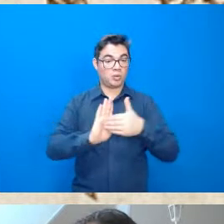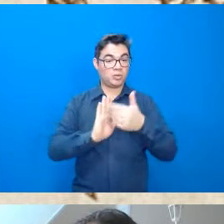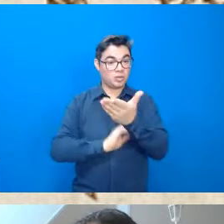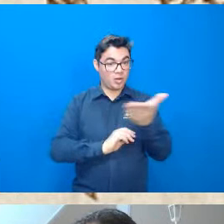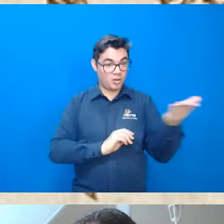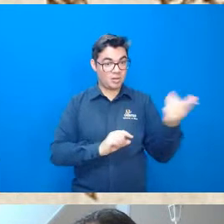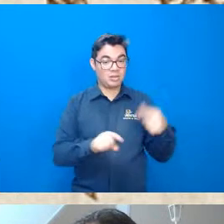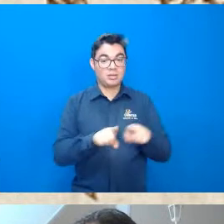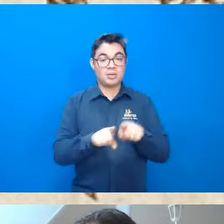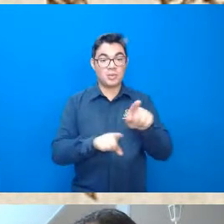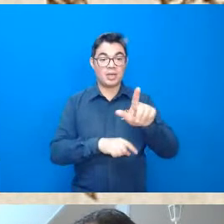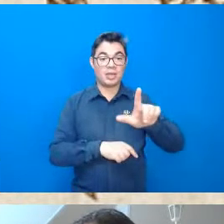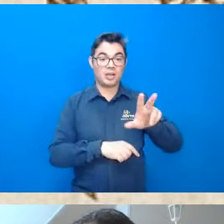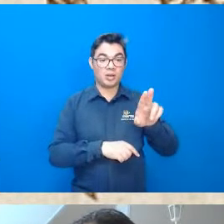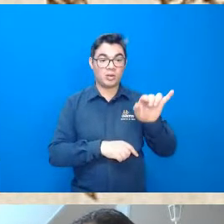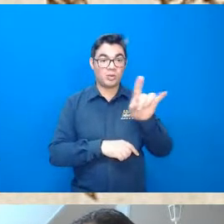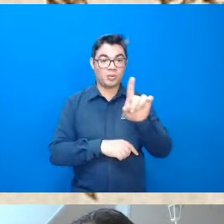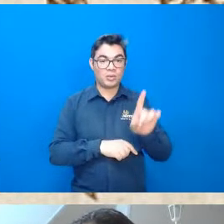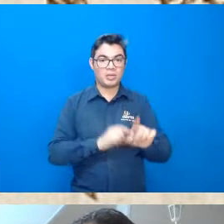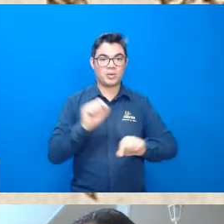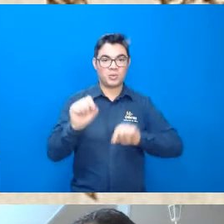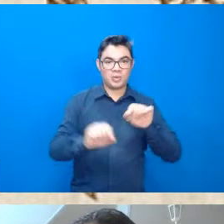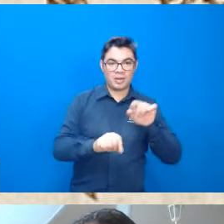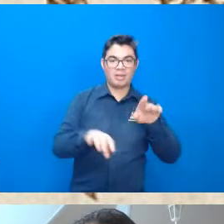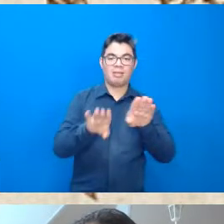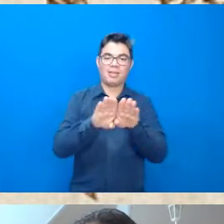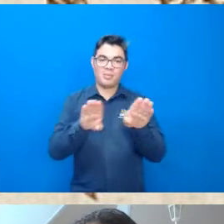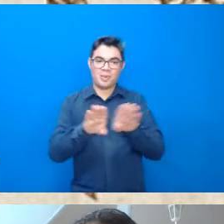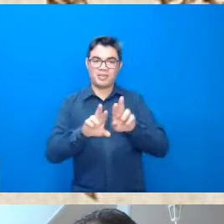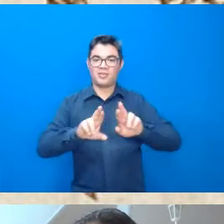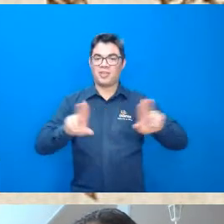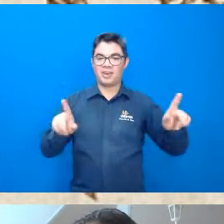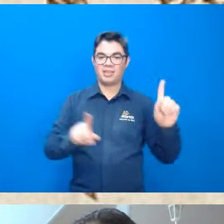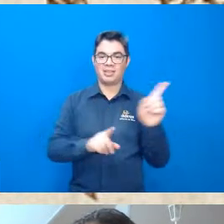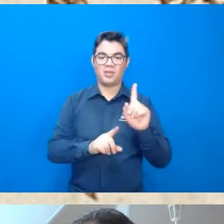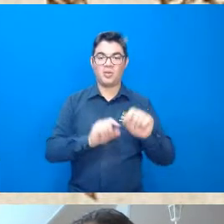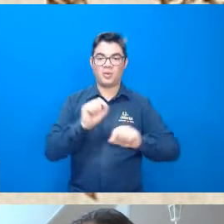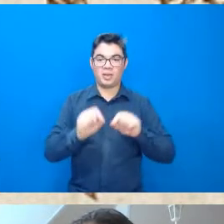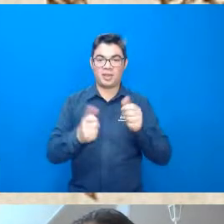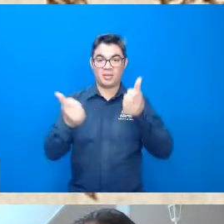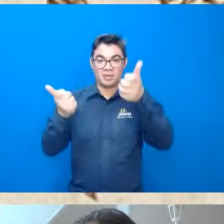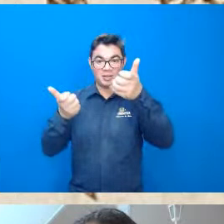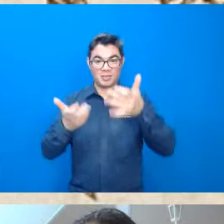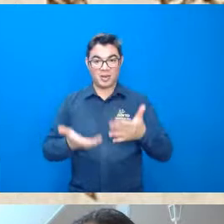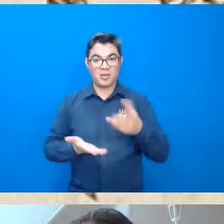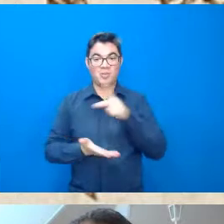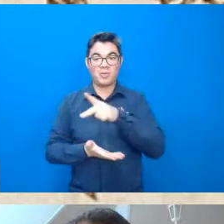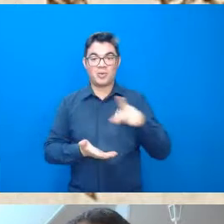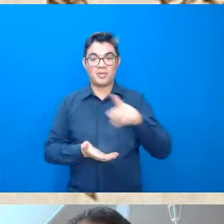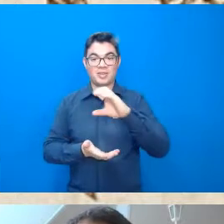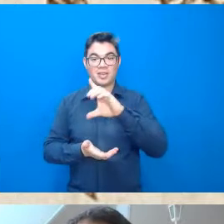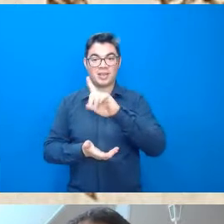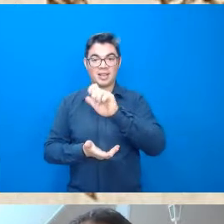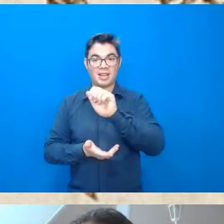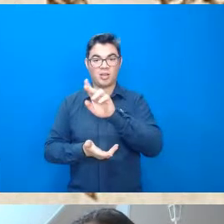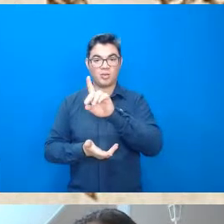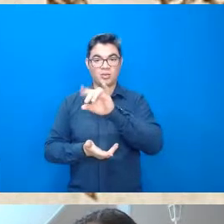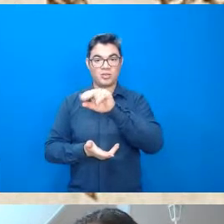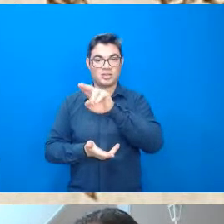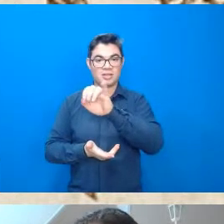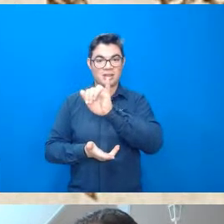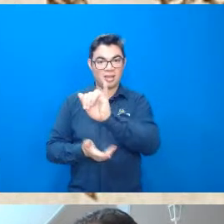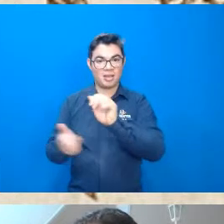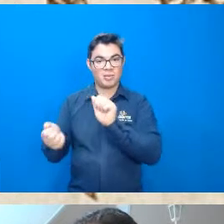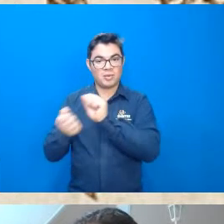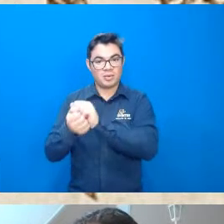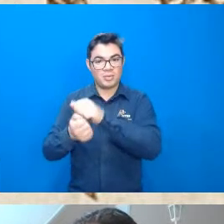e da mesma forma Luiz né professora Nicole não deixa de ser diferente né eu falo do professor Claudinei pela proximidade